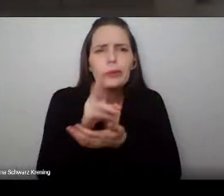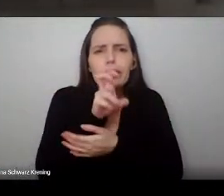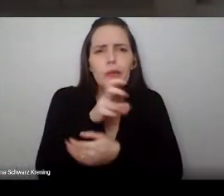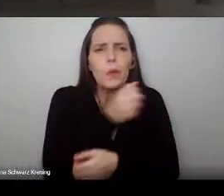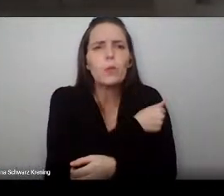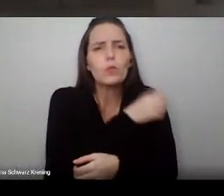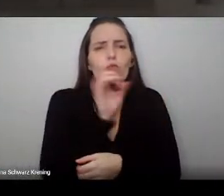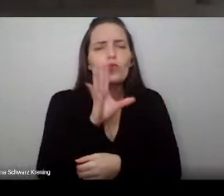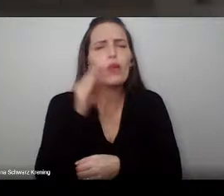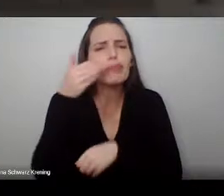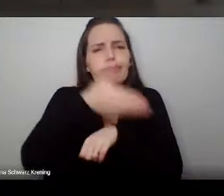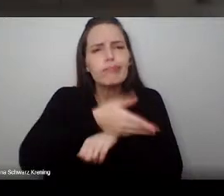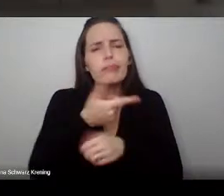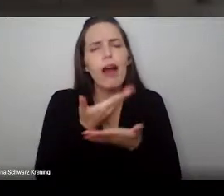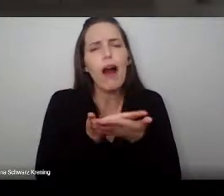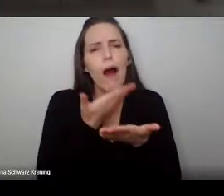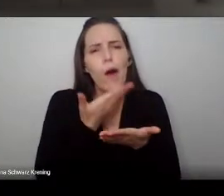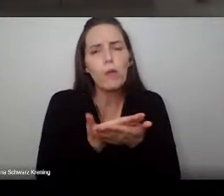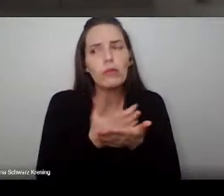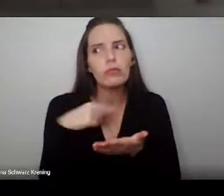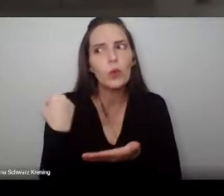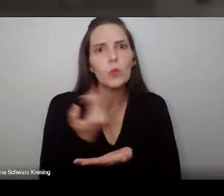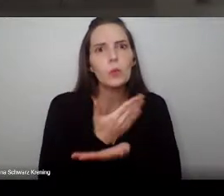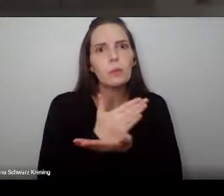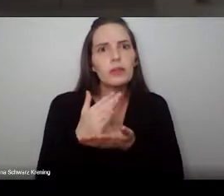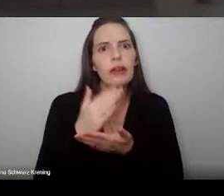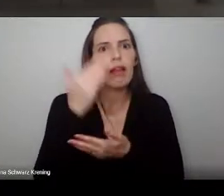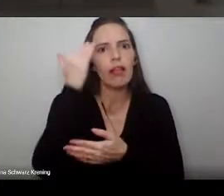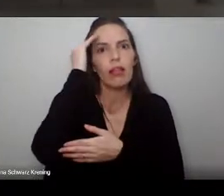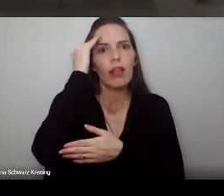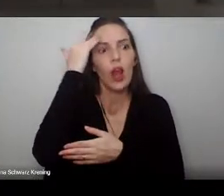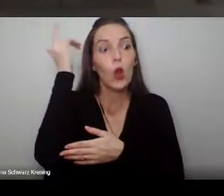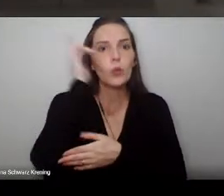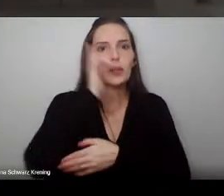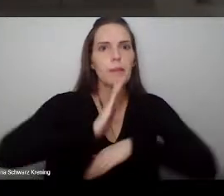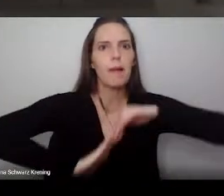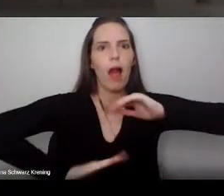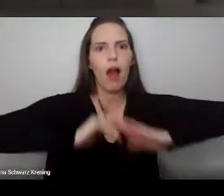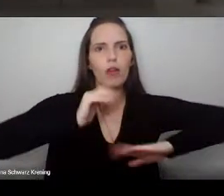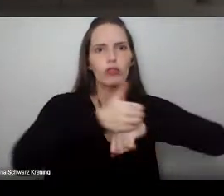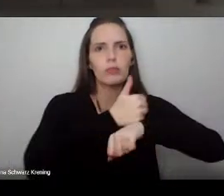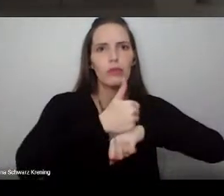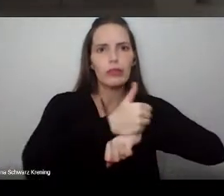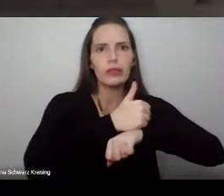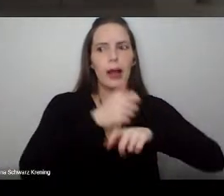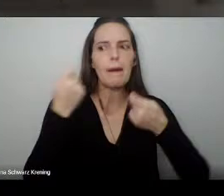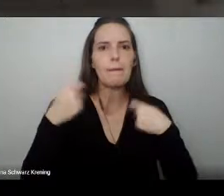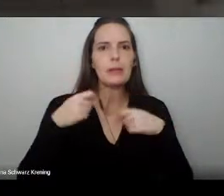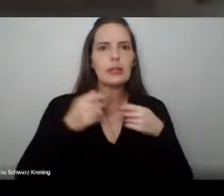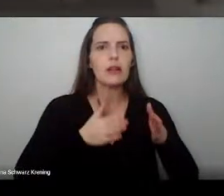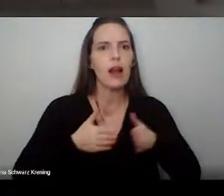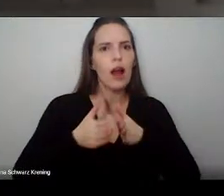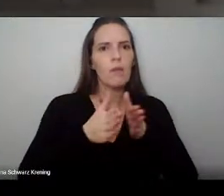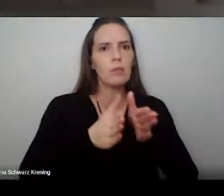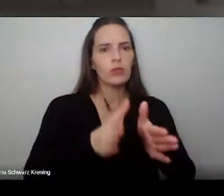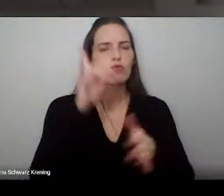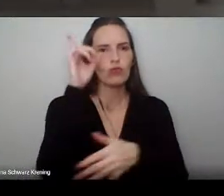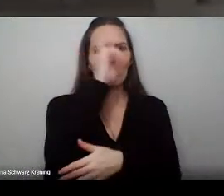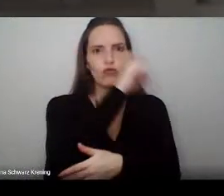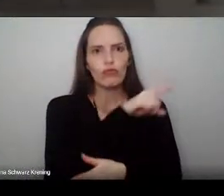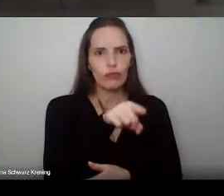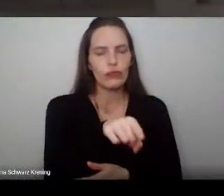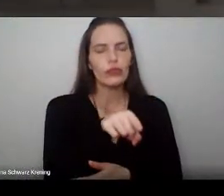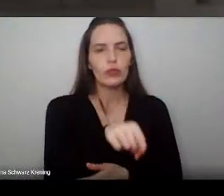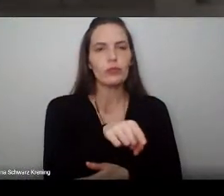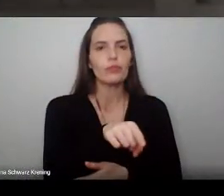Ali tivemos que entender que, para chegarmos à aplicação, era necessário percorrer uma jornada, que é desde o cálculo de derivadas integrais,